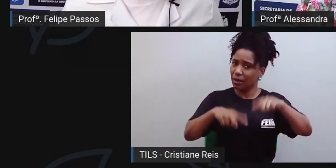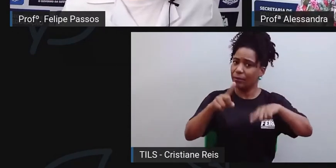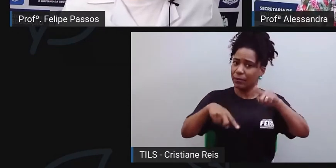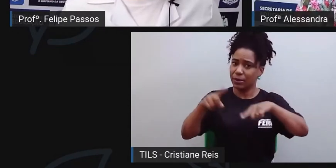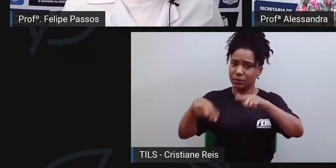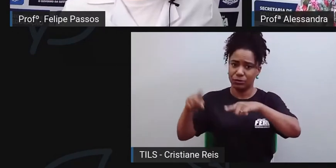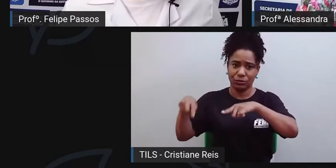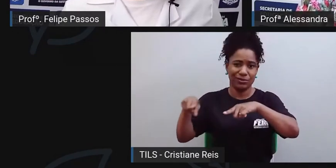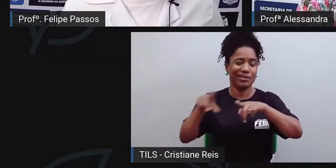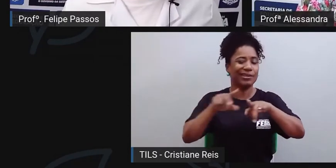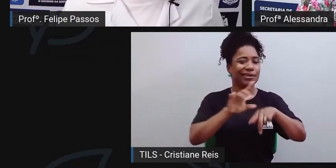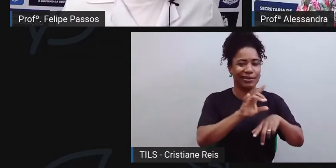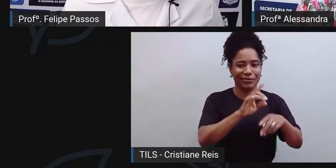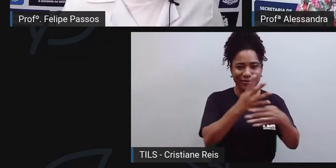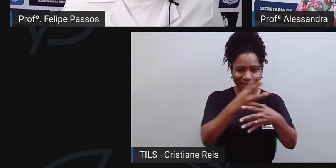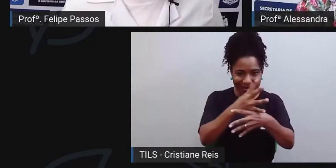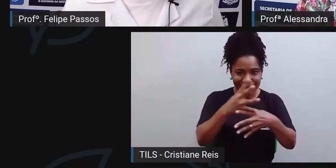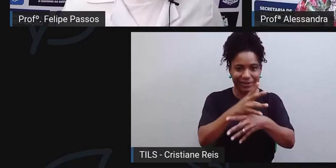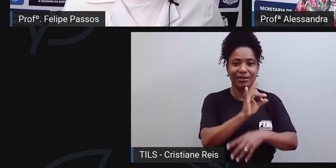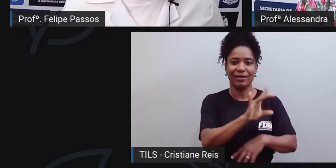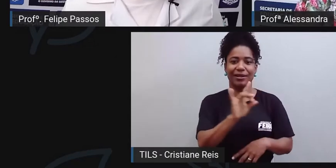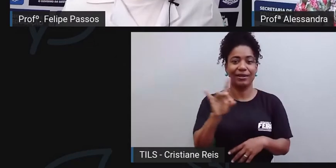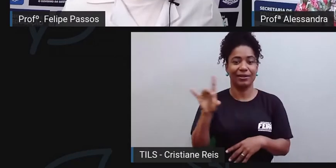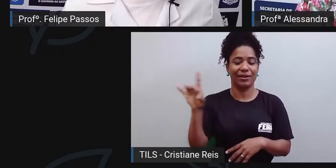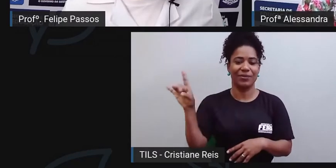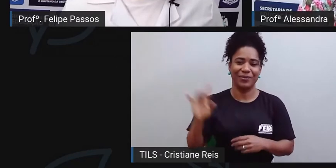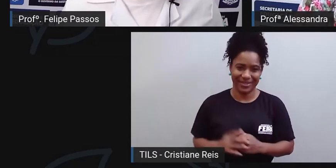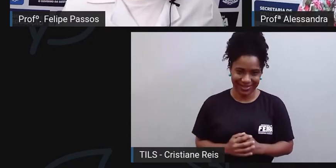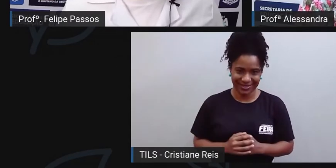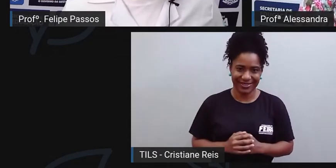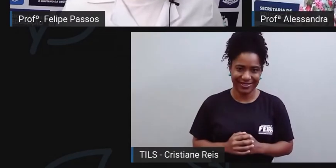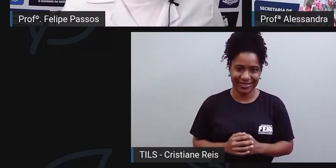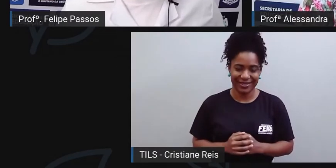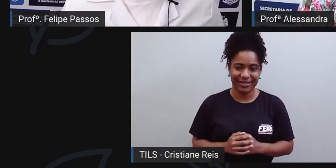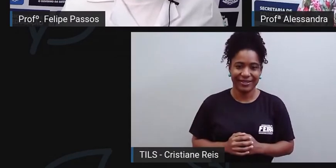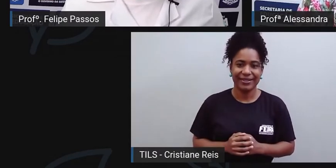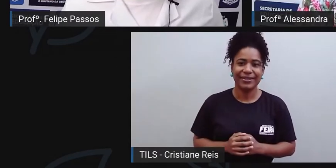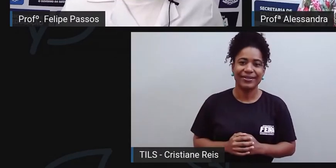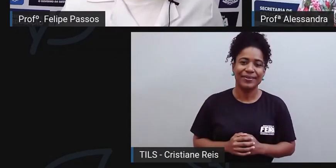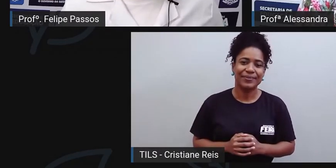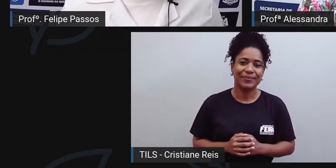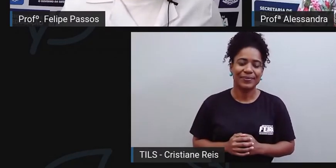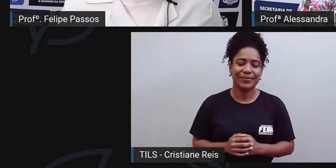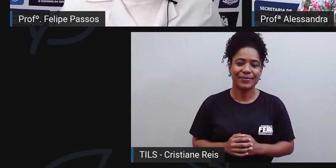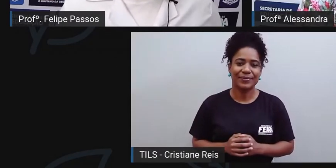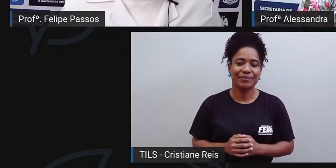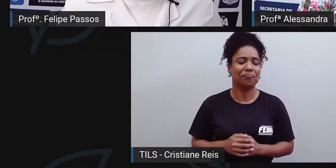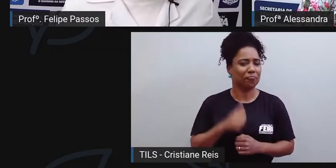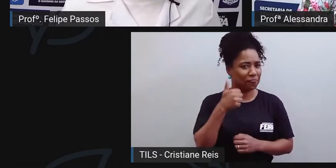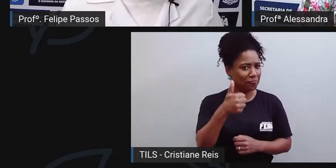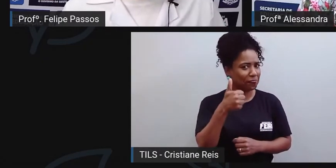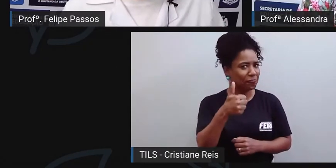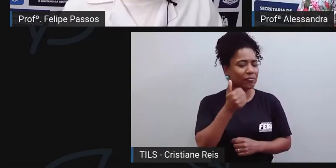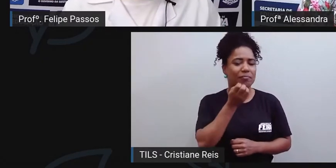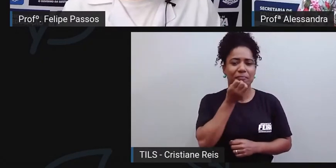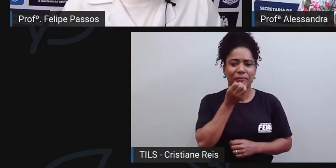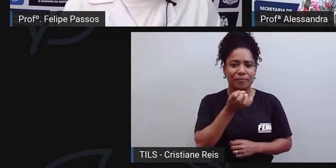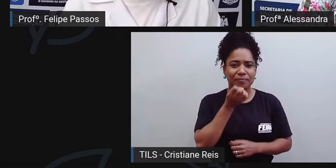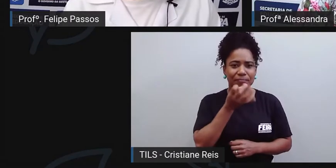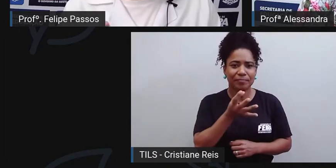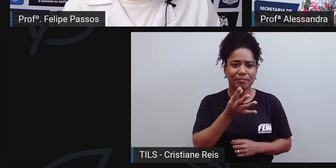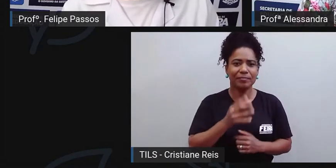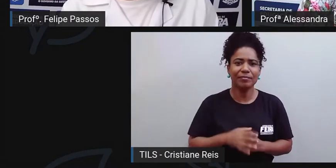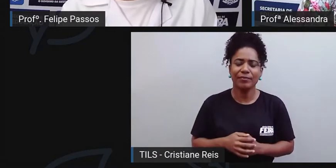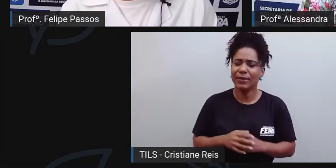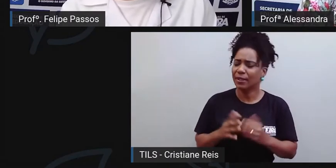caracteriza, ela organiza a sua feira livre de uma forma específica. Beleza. Professora,